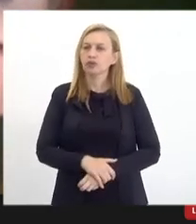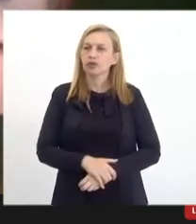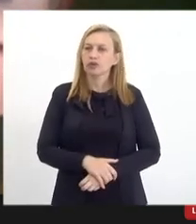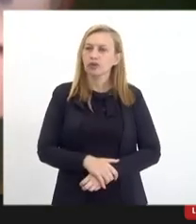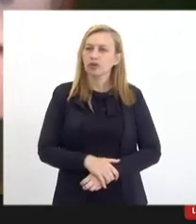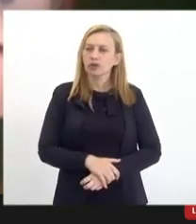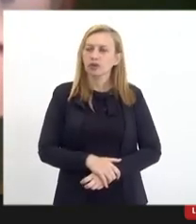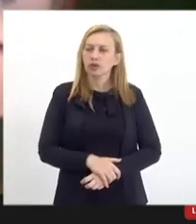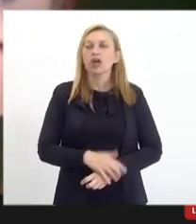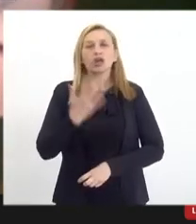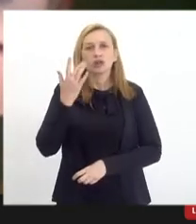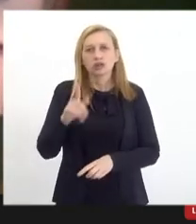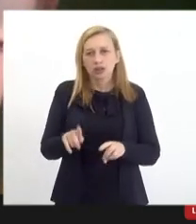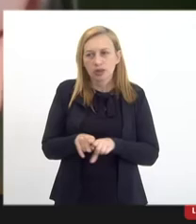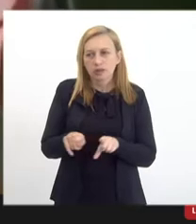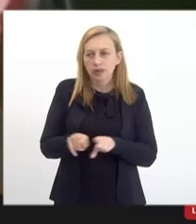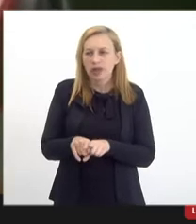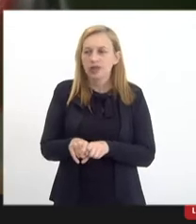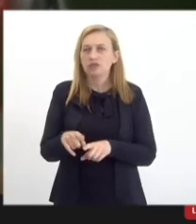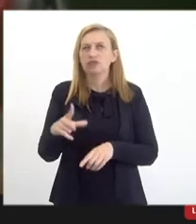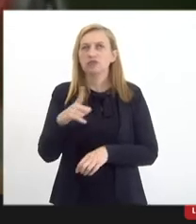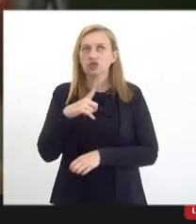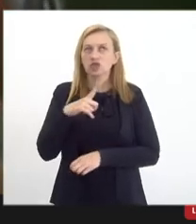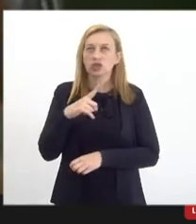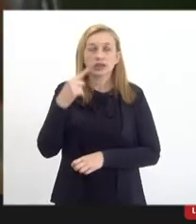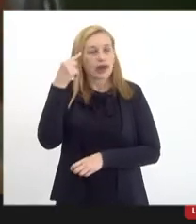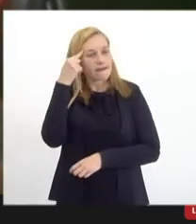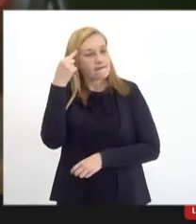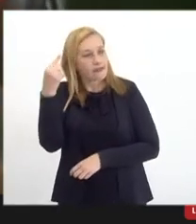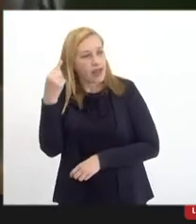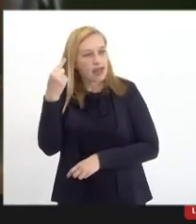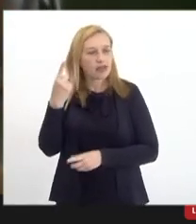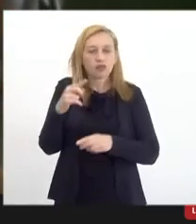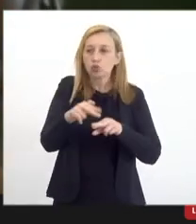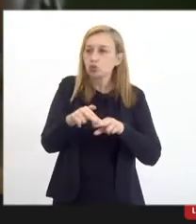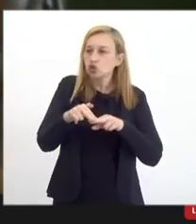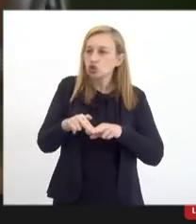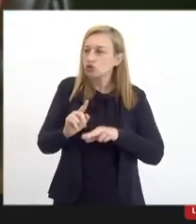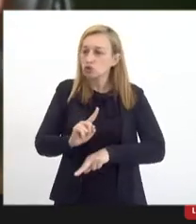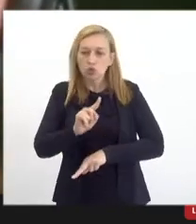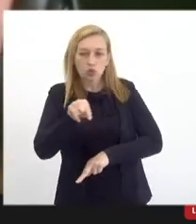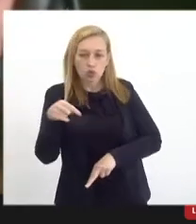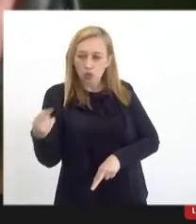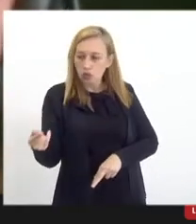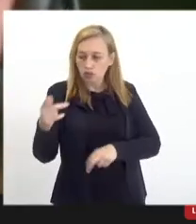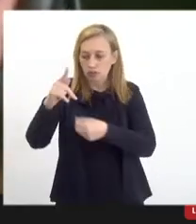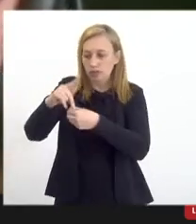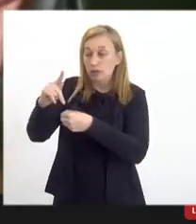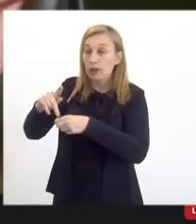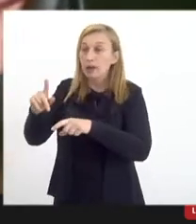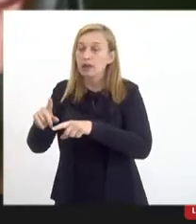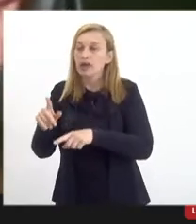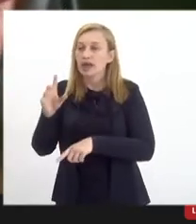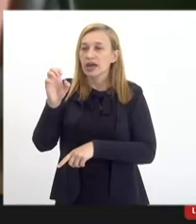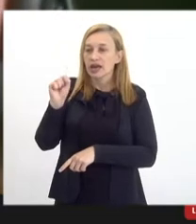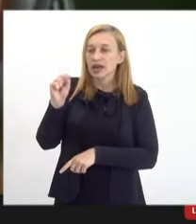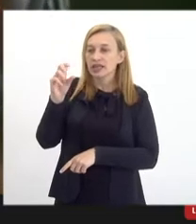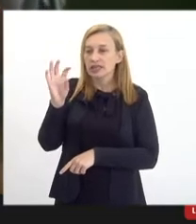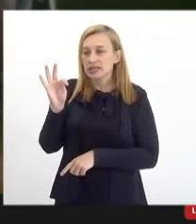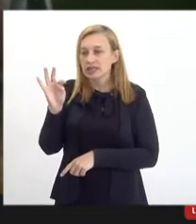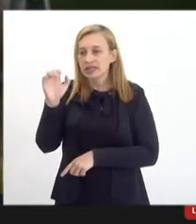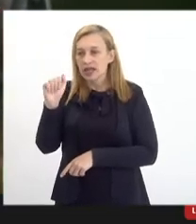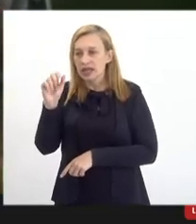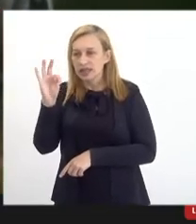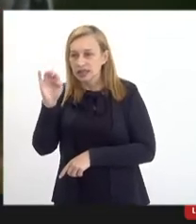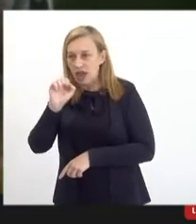a gente também tinha essa ideia por conta de do outro lado da Petrobras, uma estatal, o que